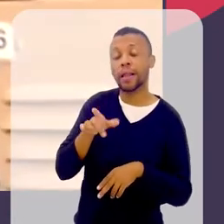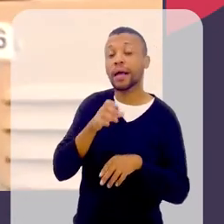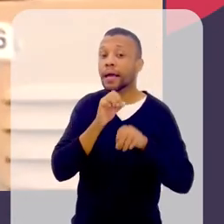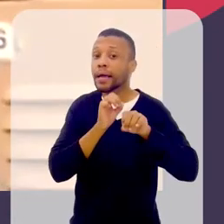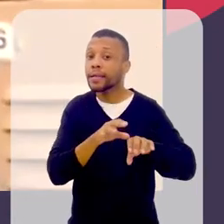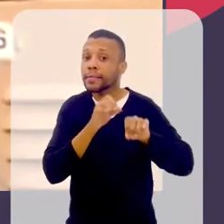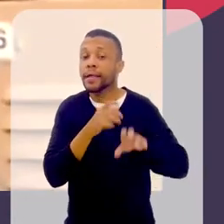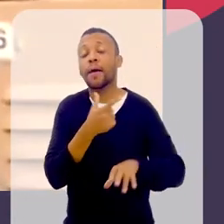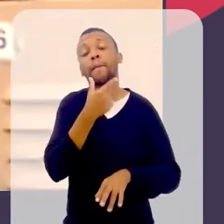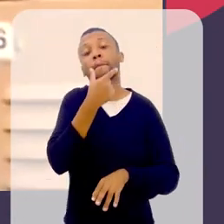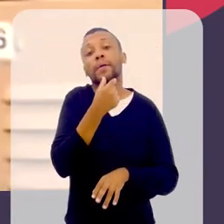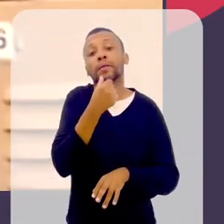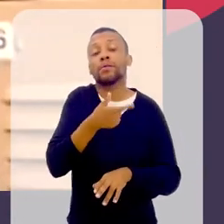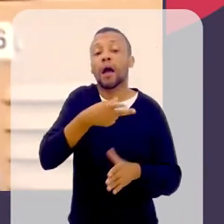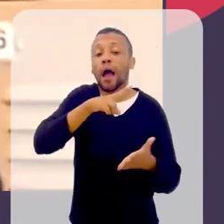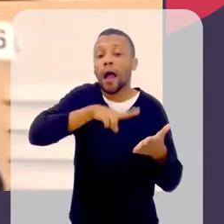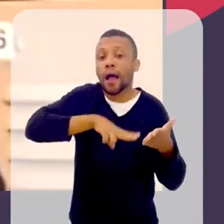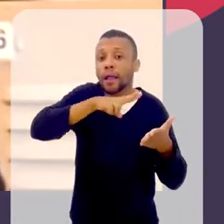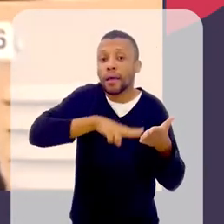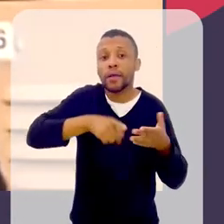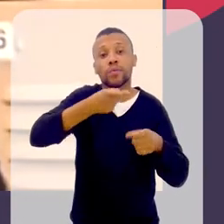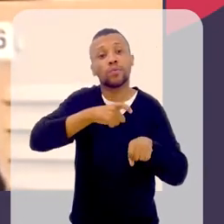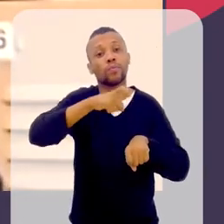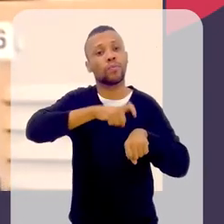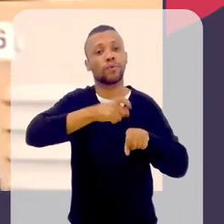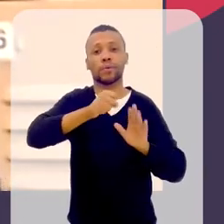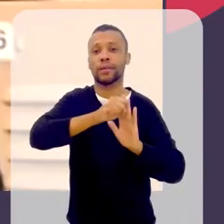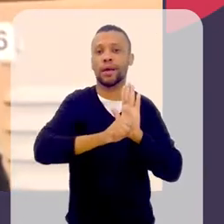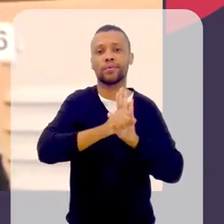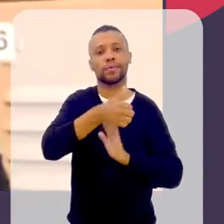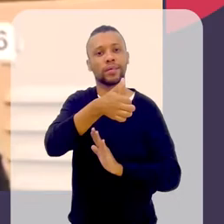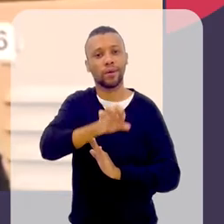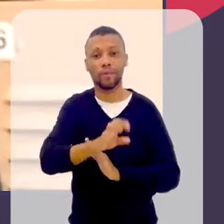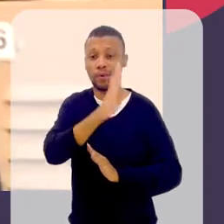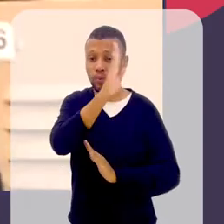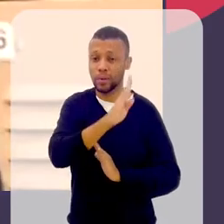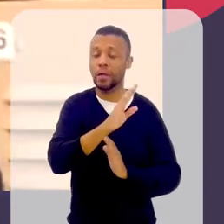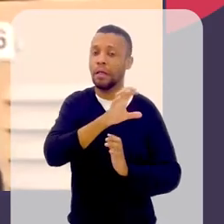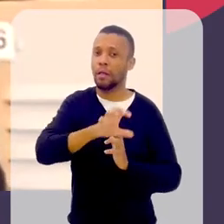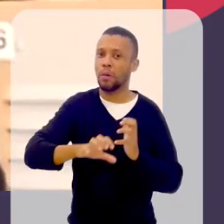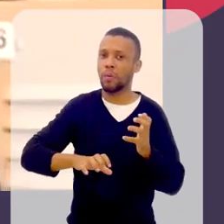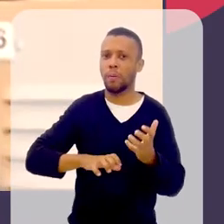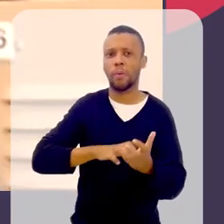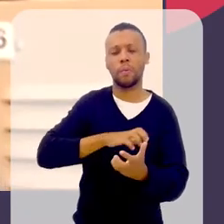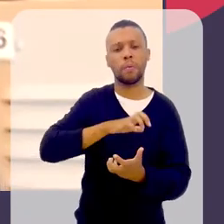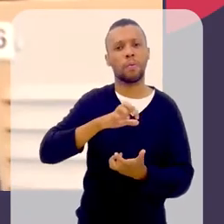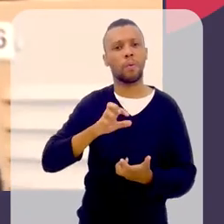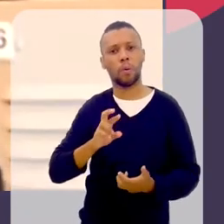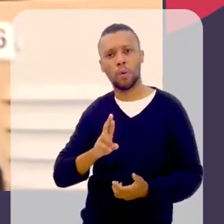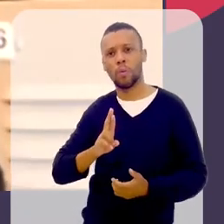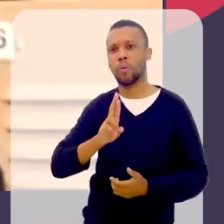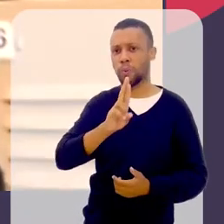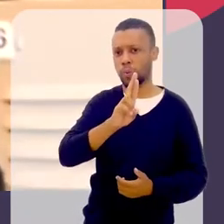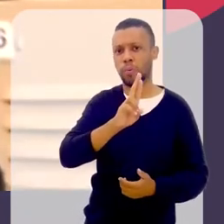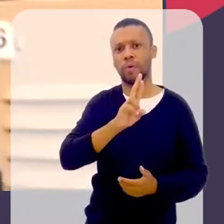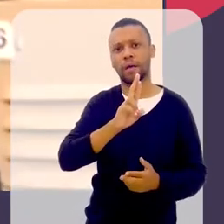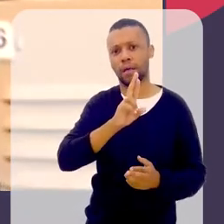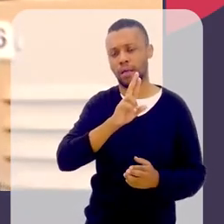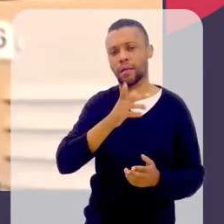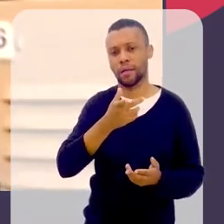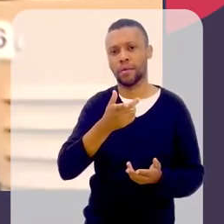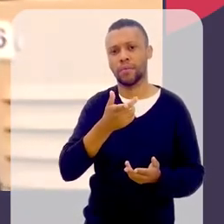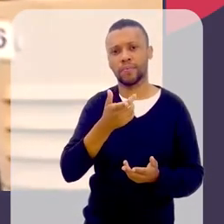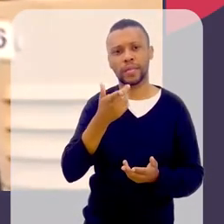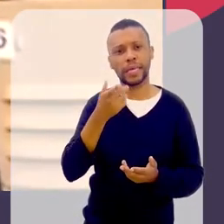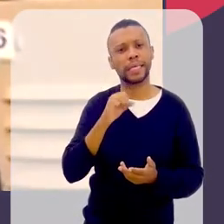ensinava meninas a ler no século XIX, sabe? No Brasil, isso já é revolucionário. Porque, assim, se a gente